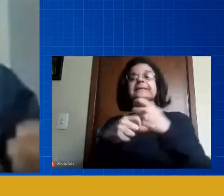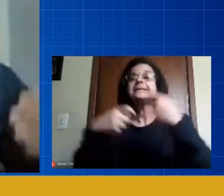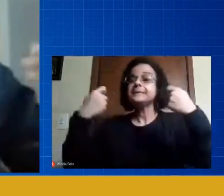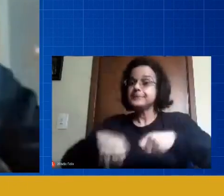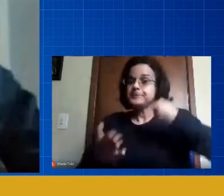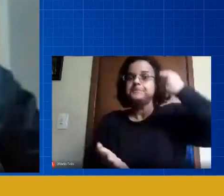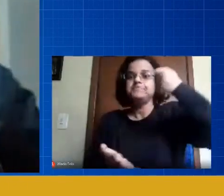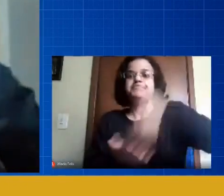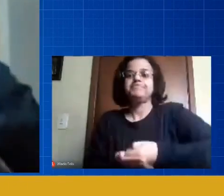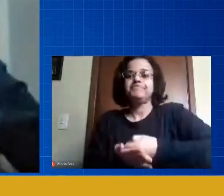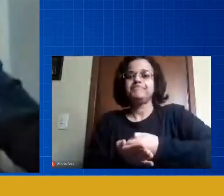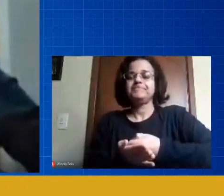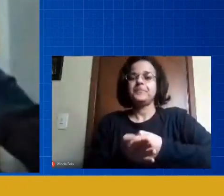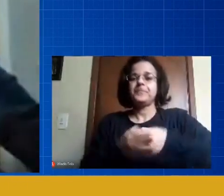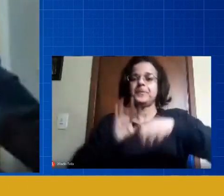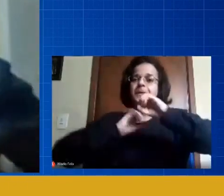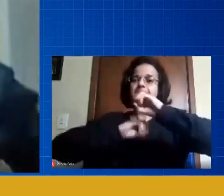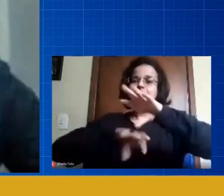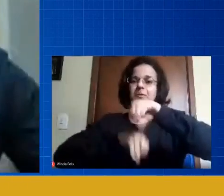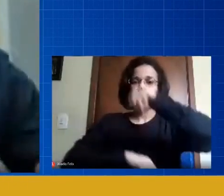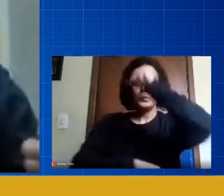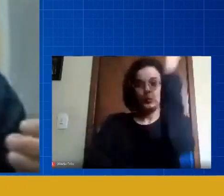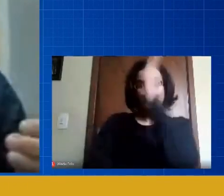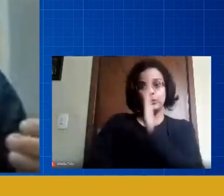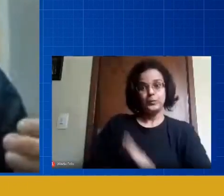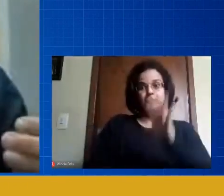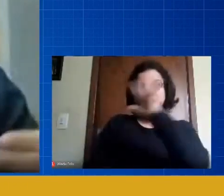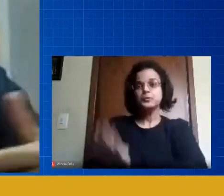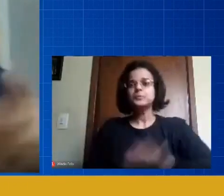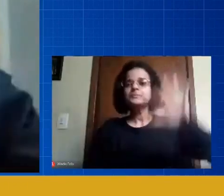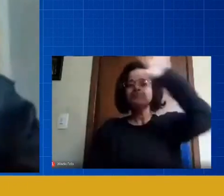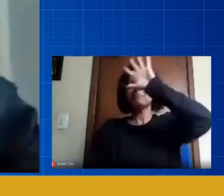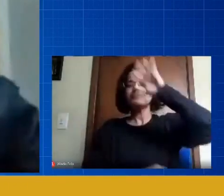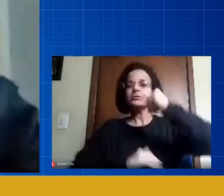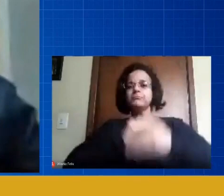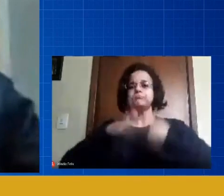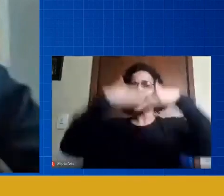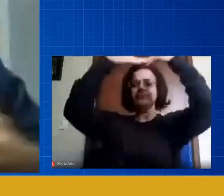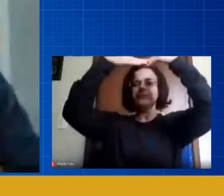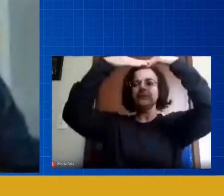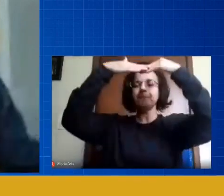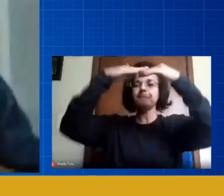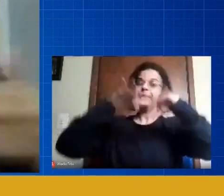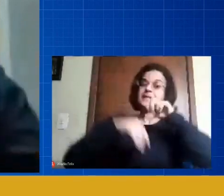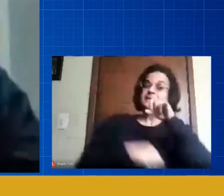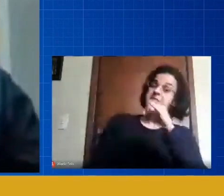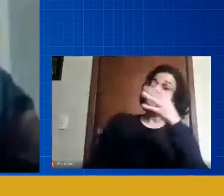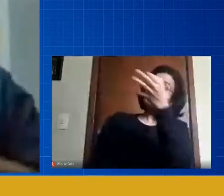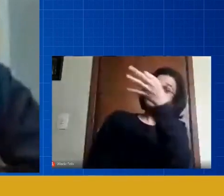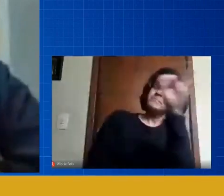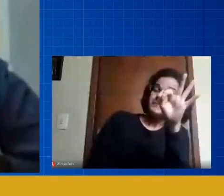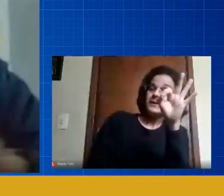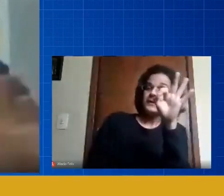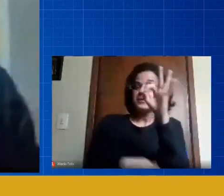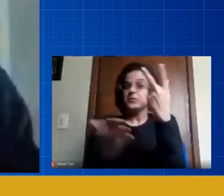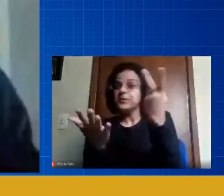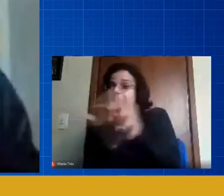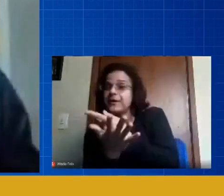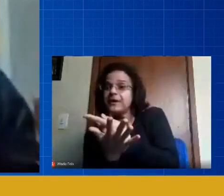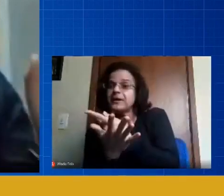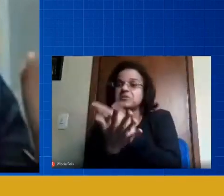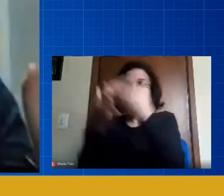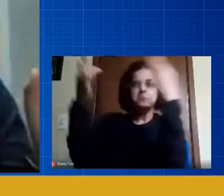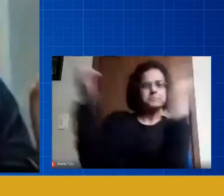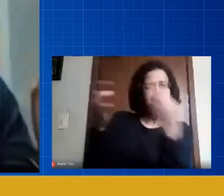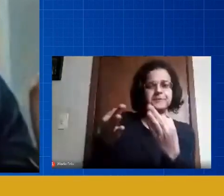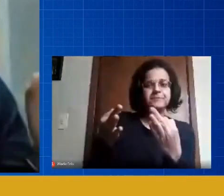educação no Brasil inteiro deu um avanço tá fazendo certo tá fazendo errado tá fazendo bem feito